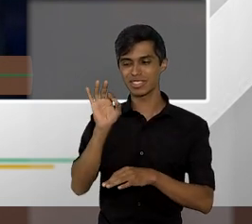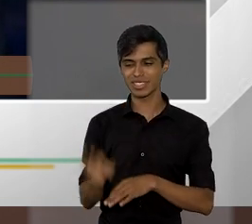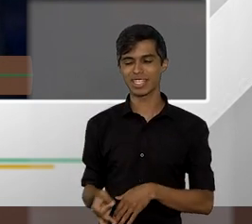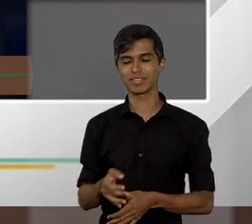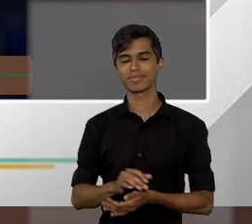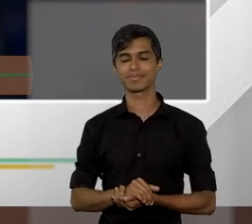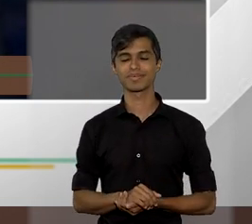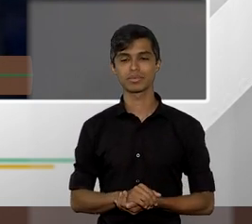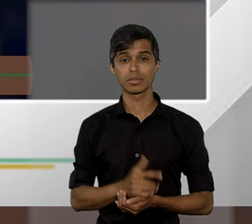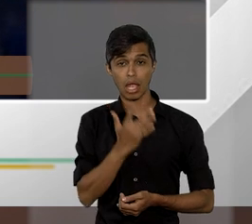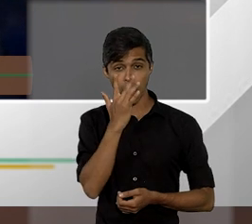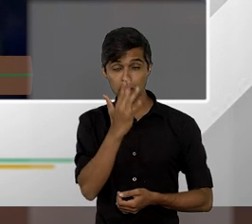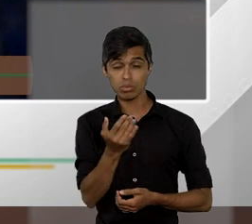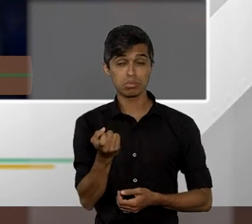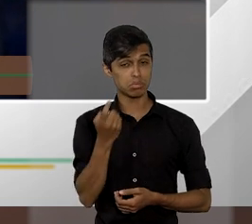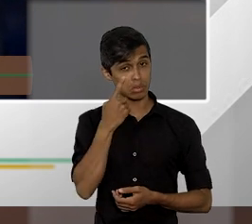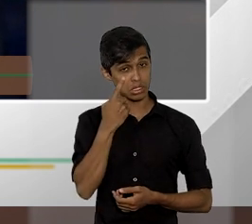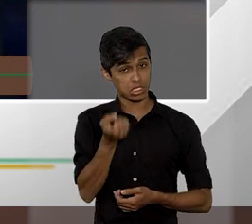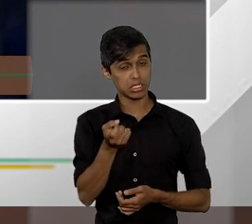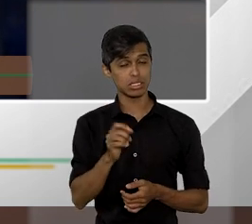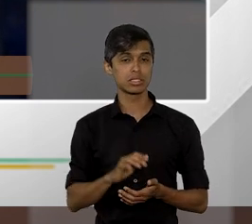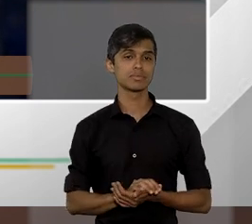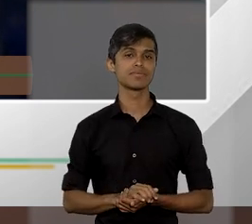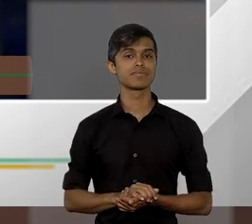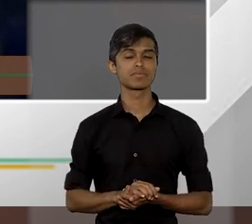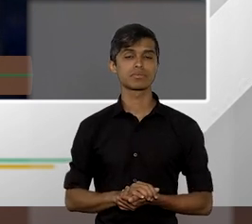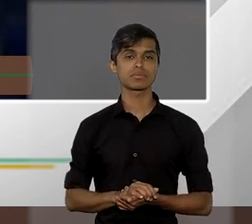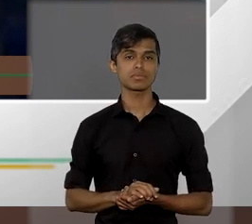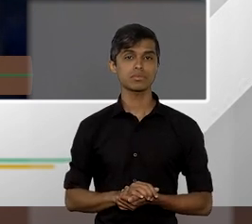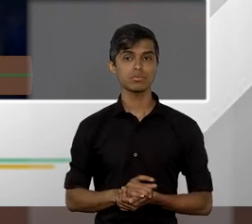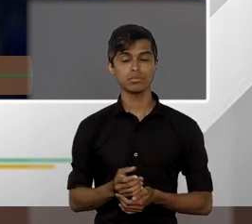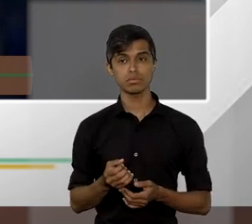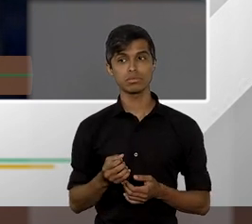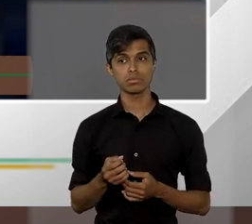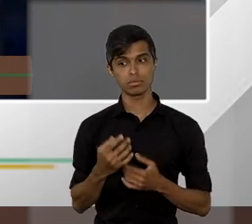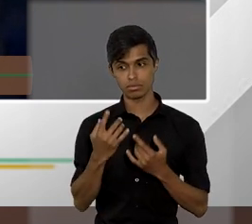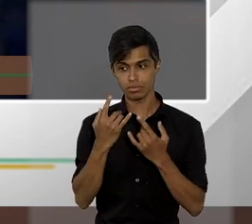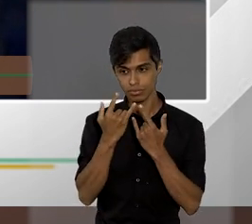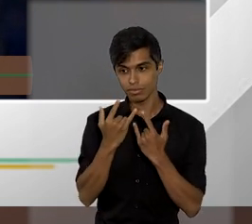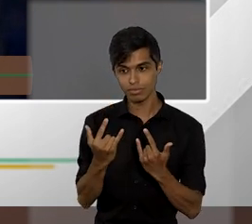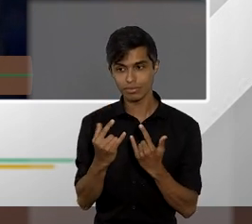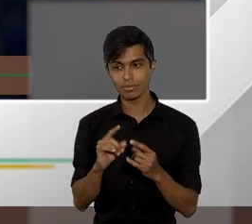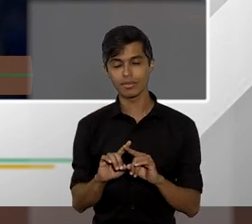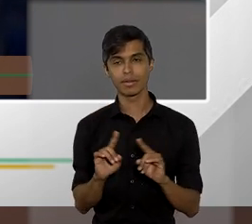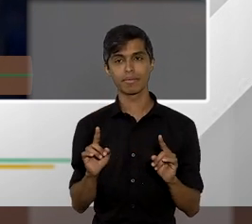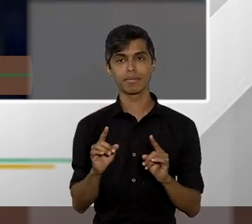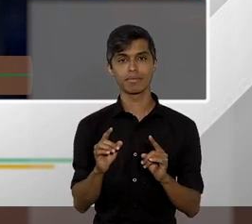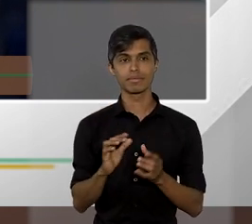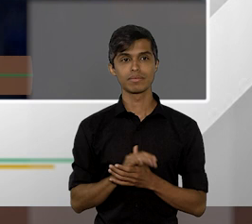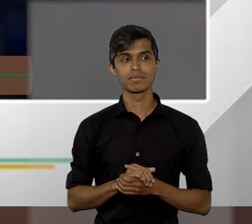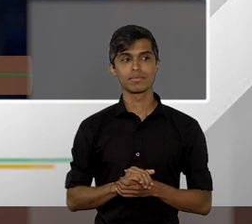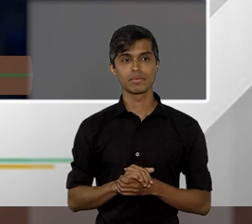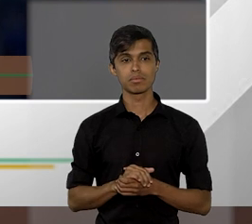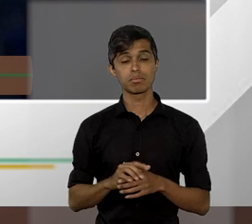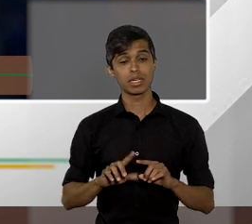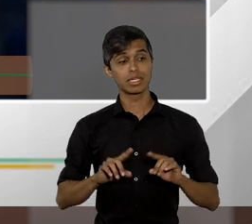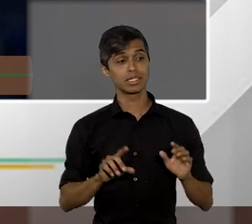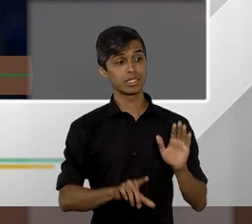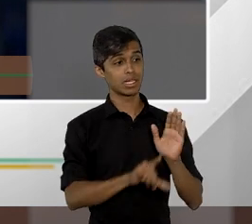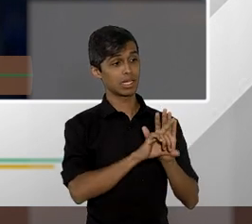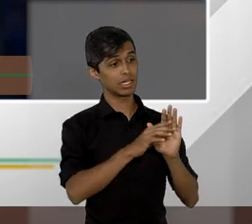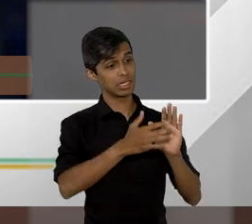me parece uma ideia interessante ela é atrativa me parece que depende da lei